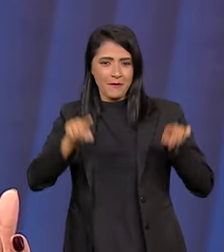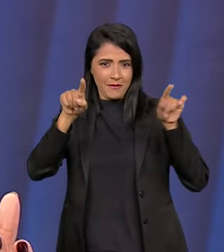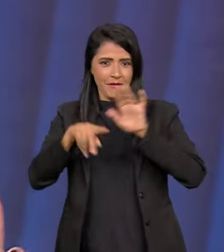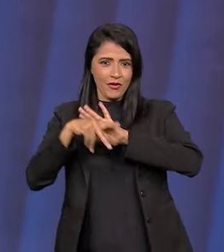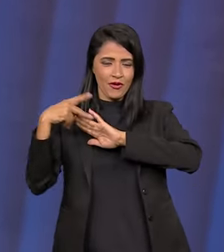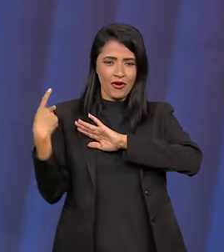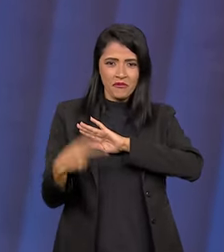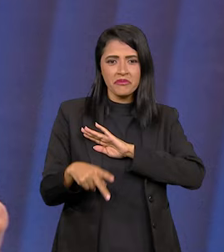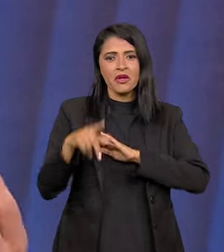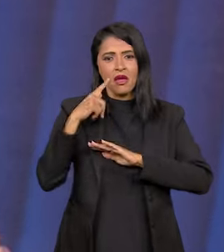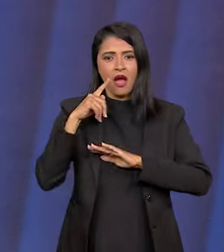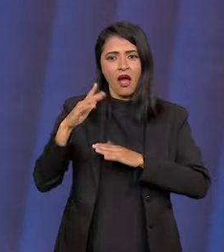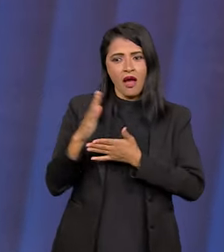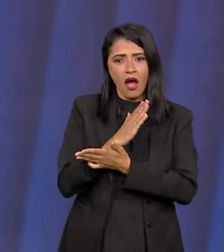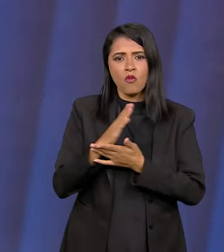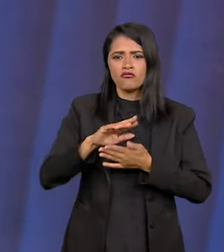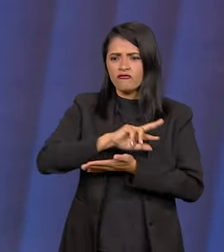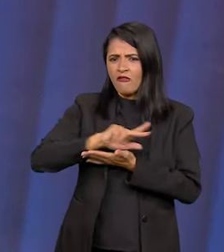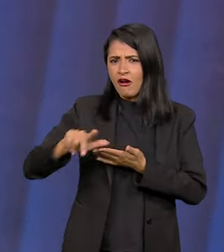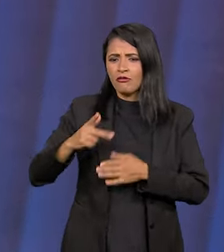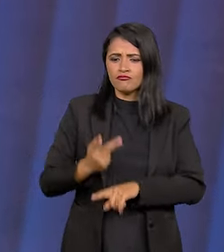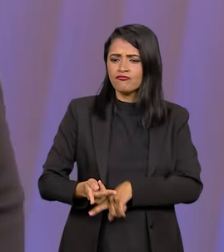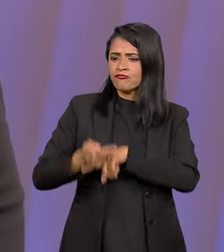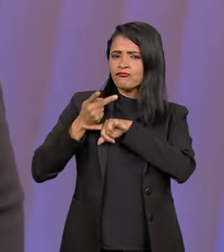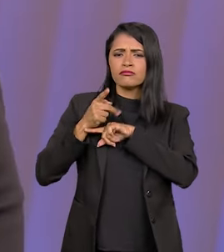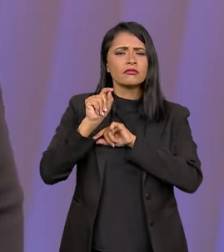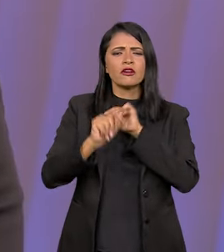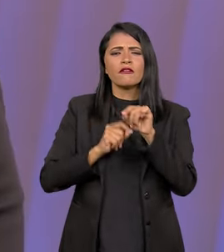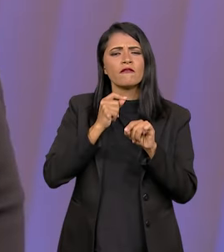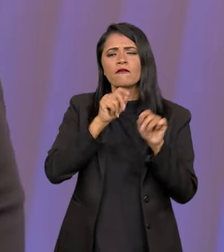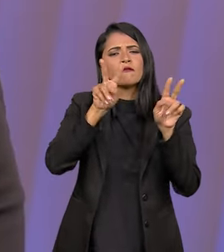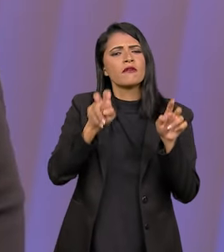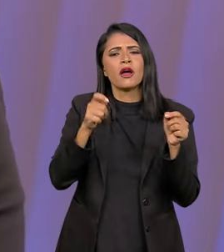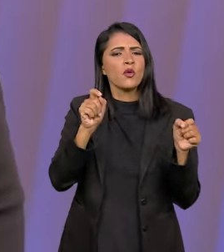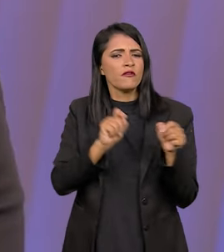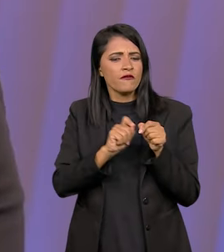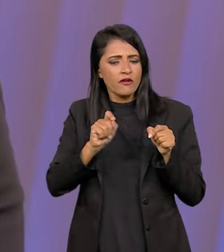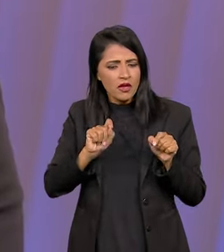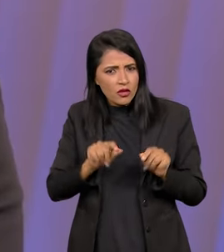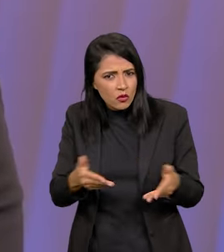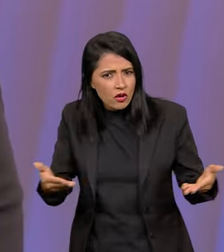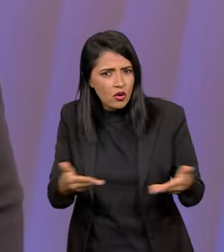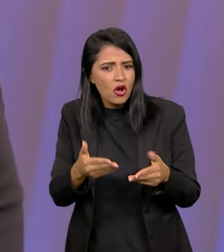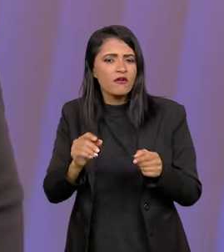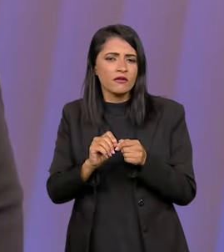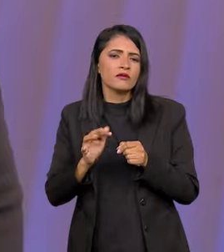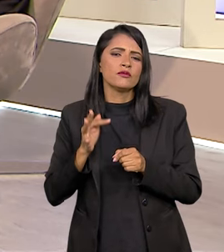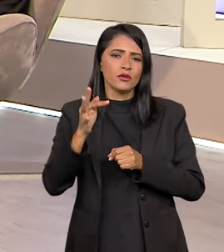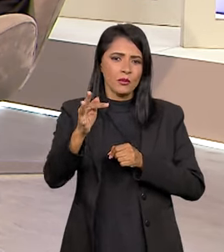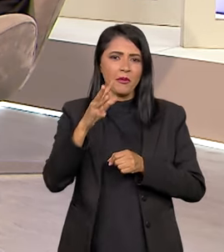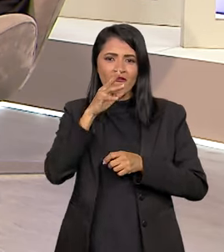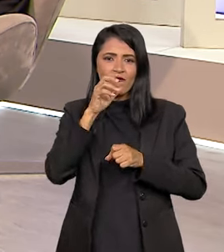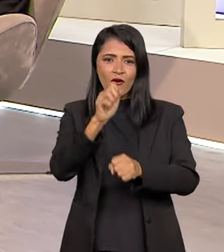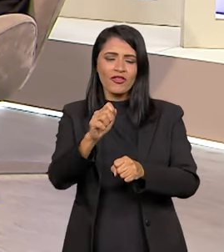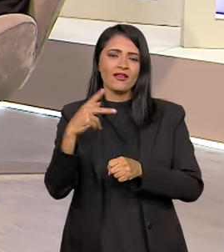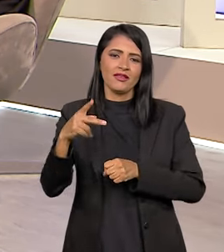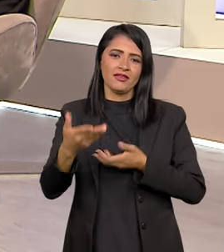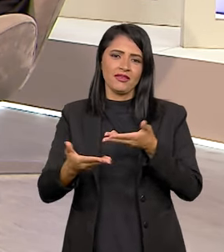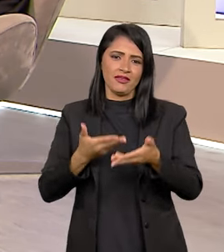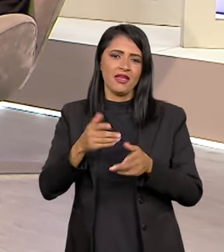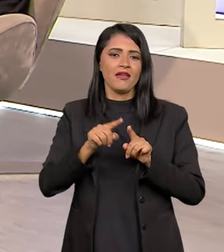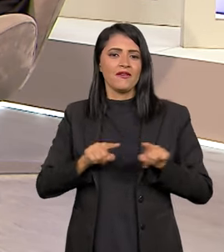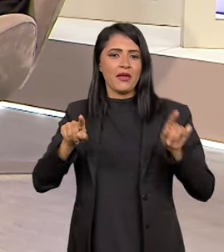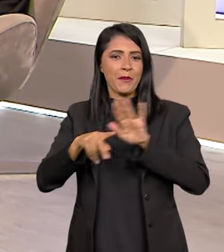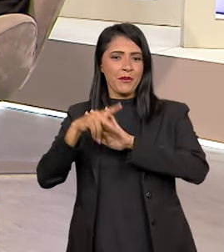premiados, emissoras premiadas. Fala um pouco sobre o que está sendo feito, o que deve ser feito para fortalecer